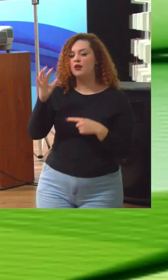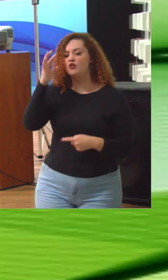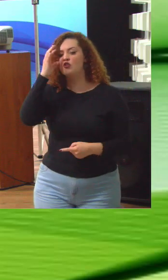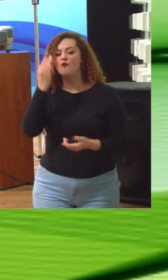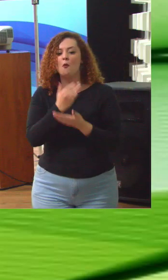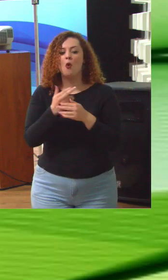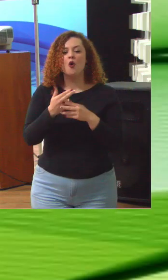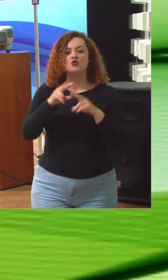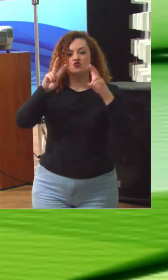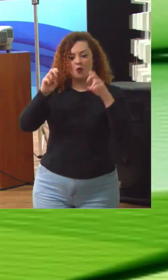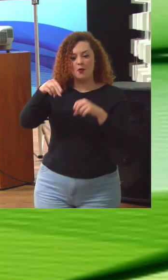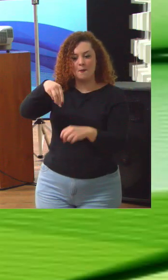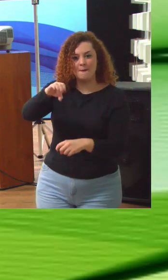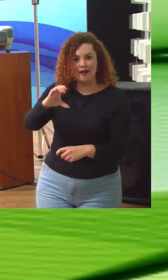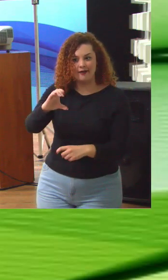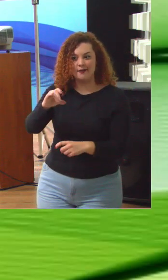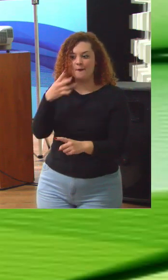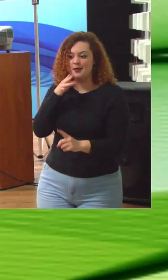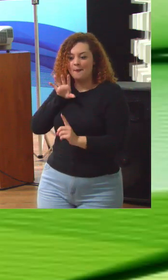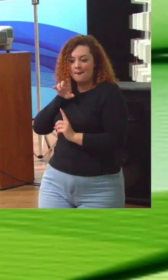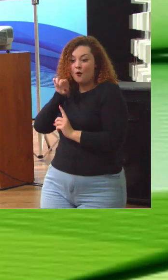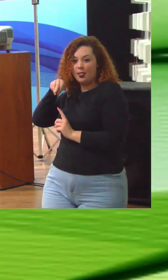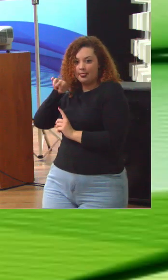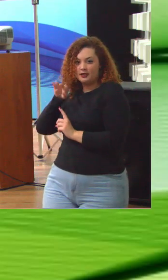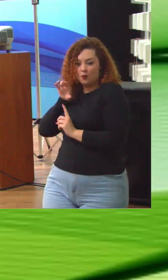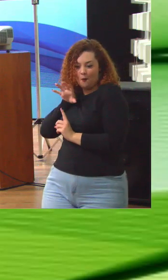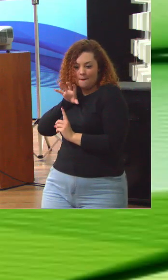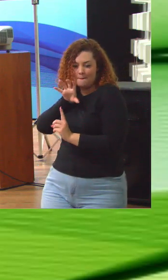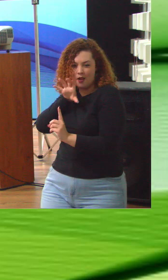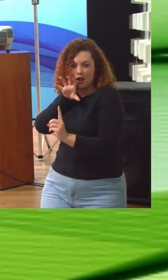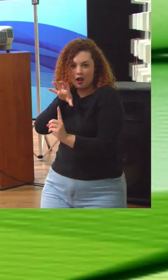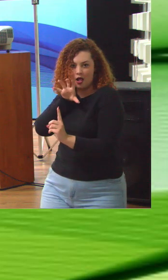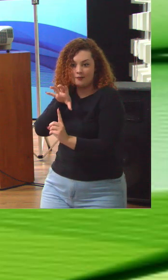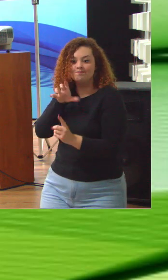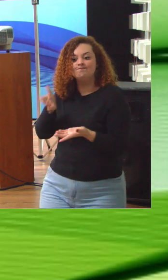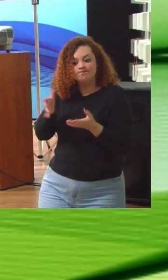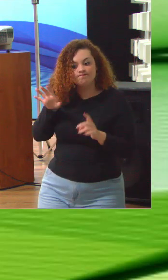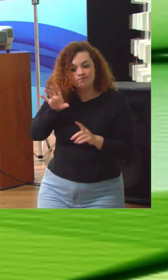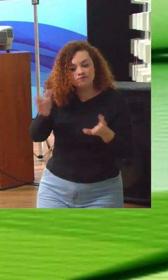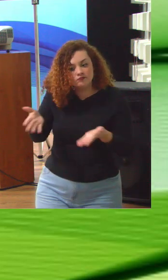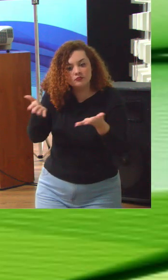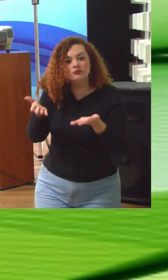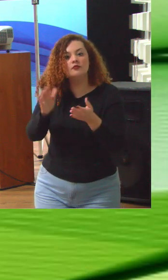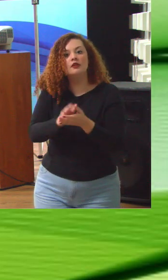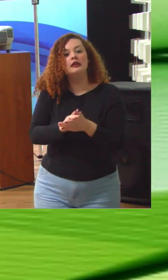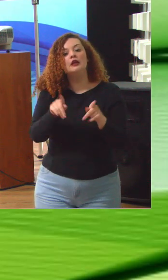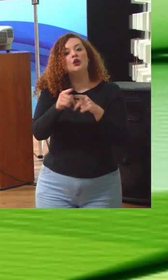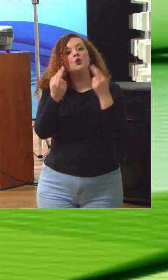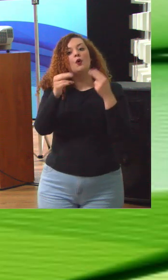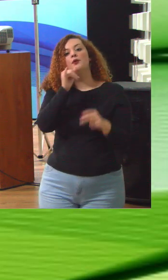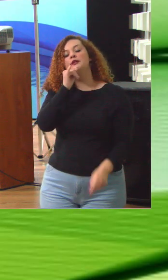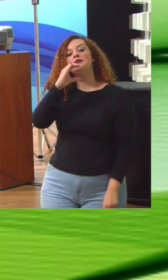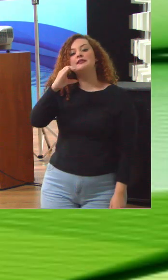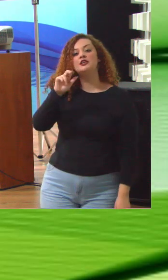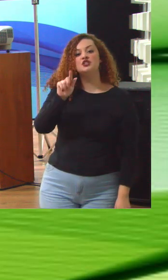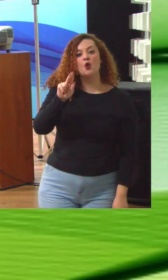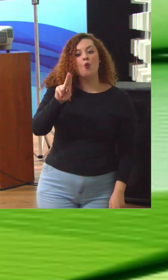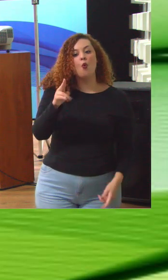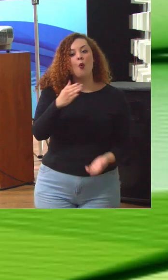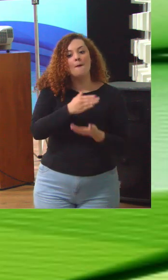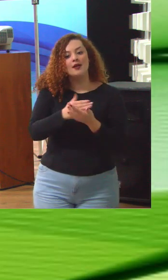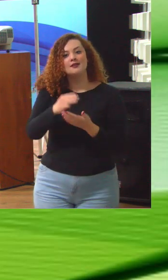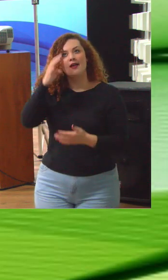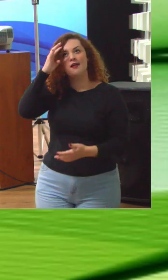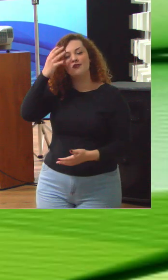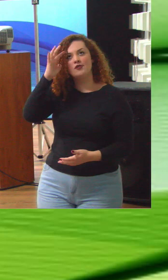pressiona as decisões do MEC da mesma forma como a CGU quando toma suas decisões pressiona